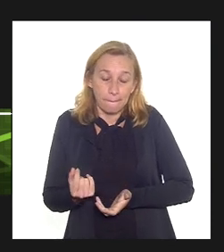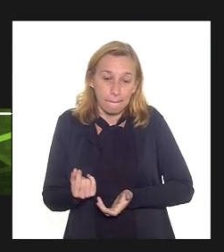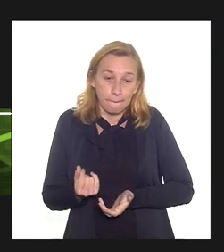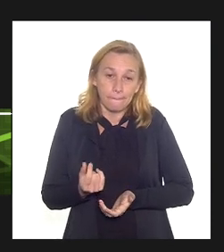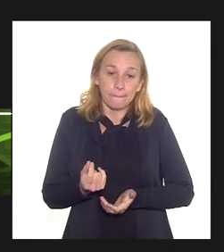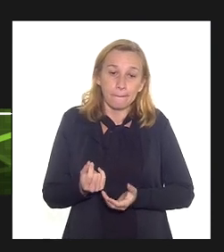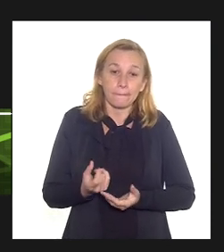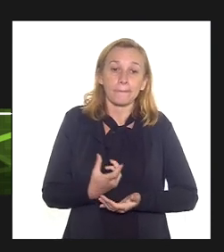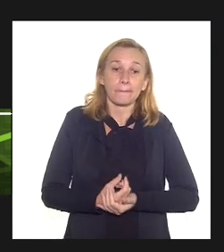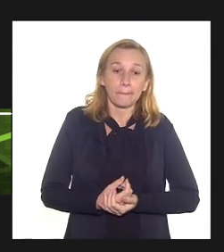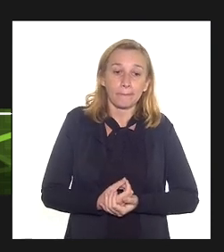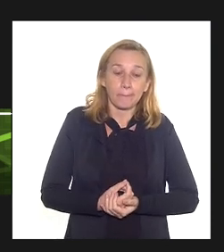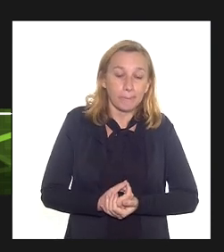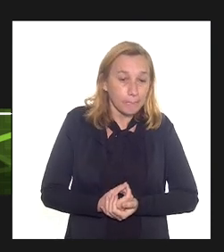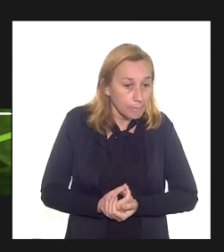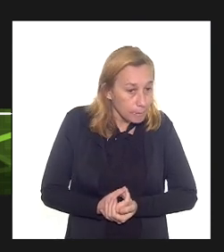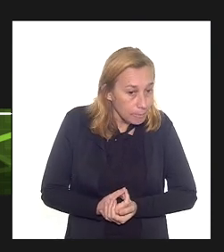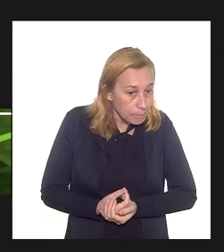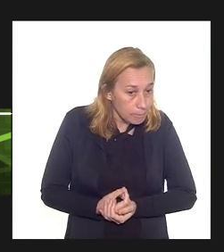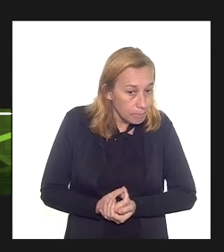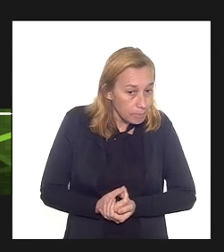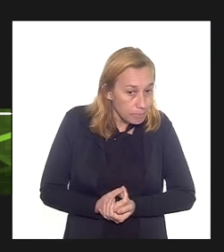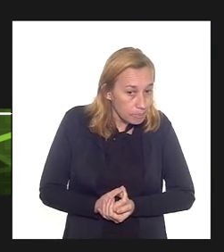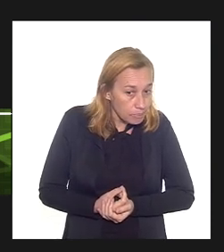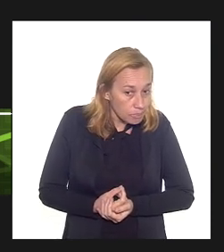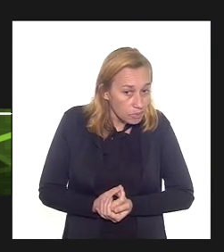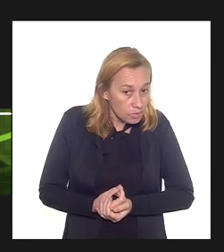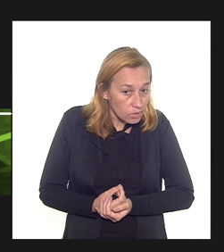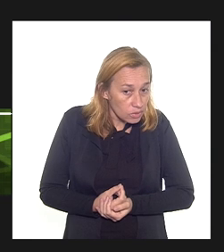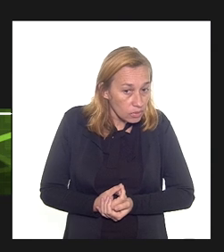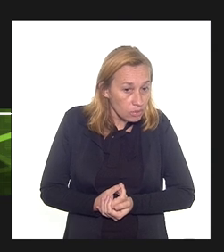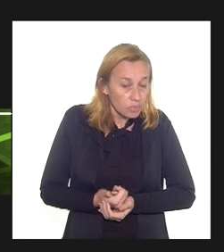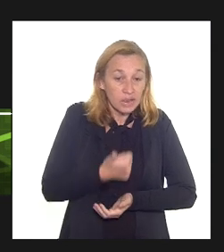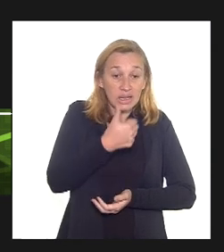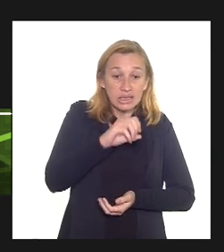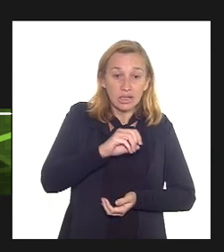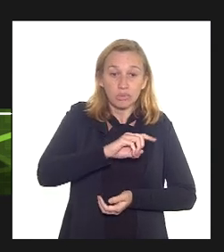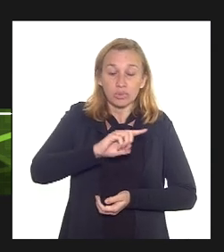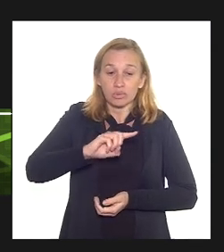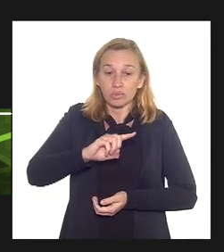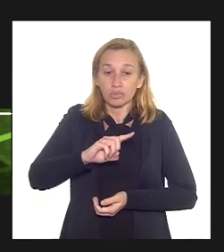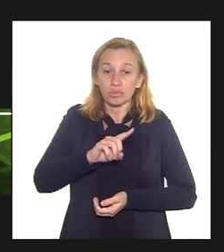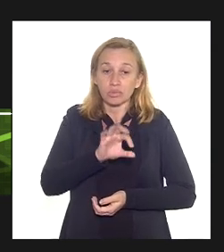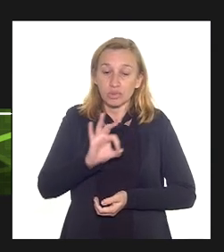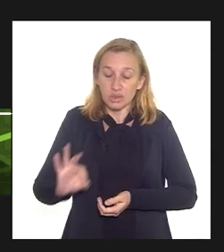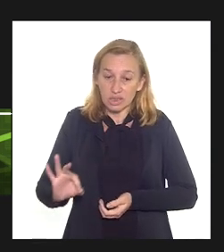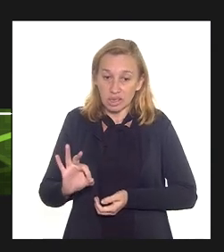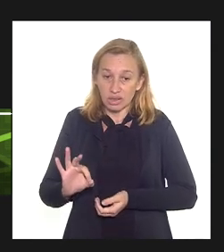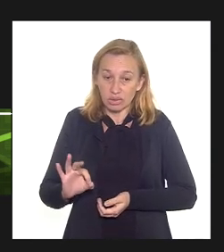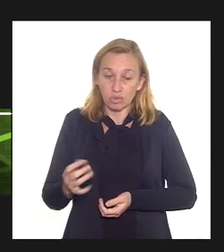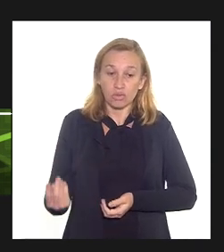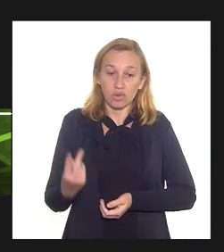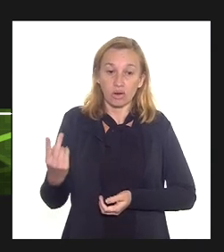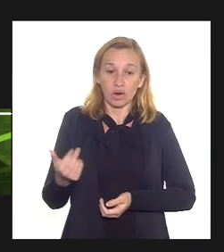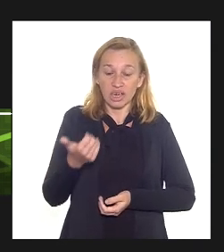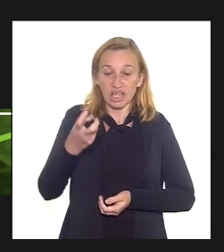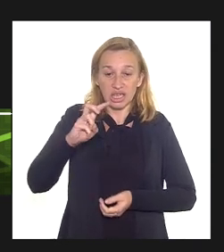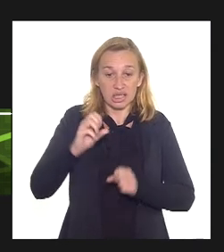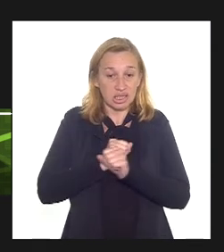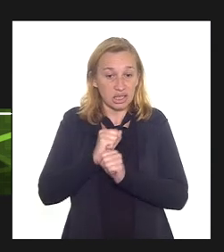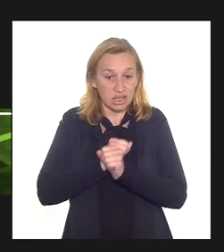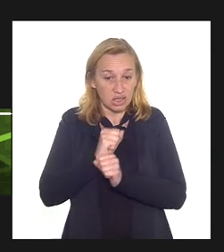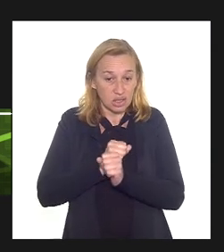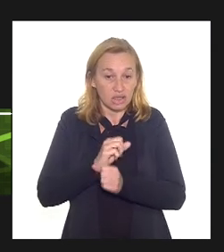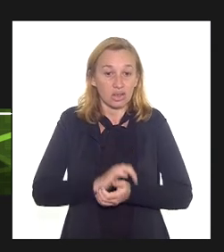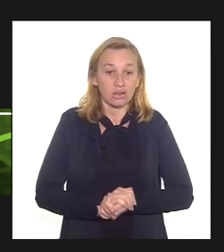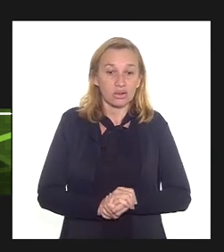depreciação na de taxa o senhor recompôs 100% do valor em 15 anos e na depreciação